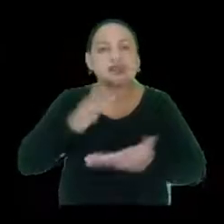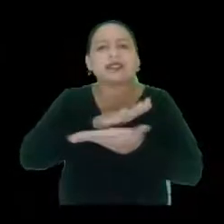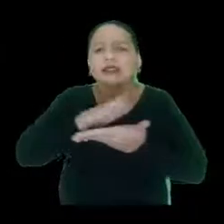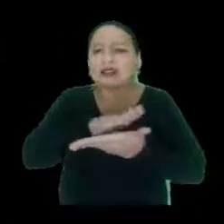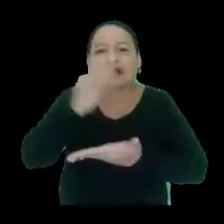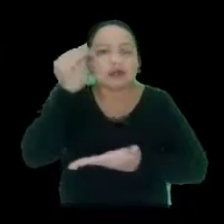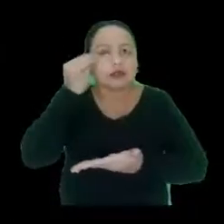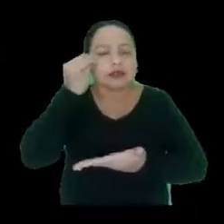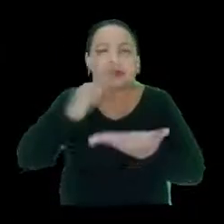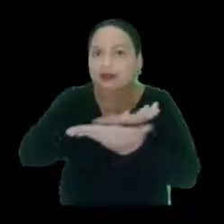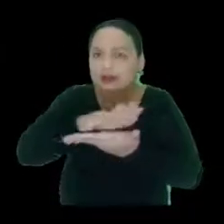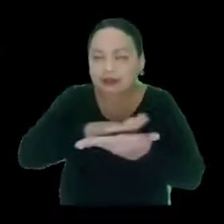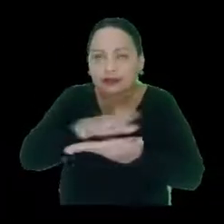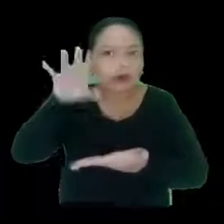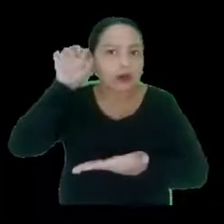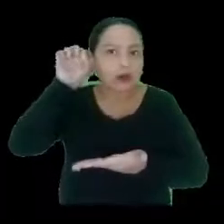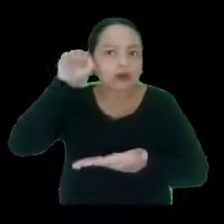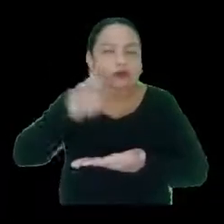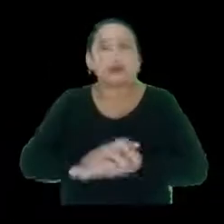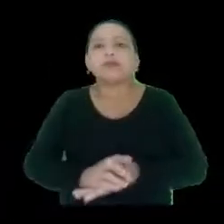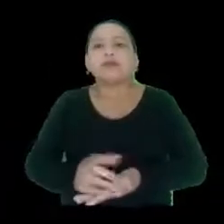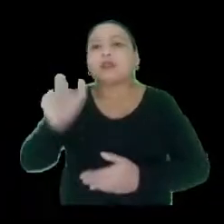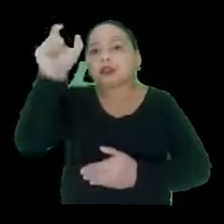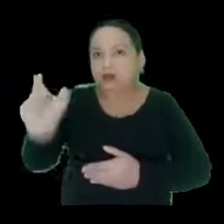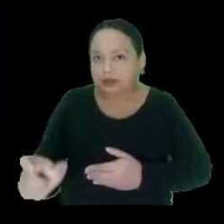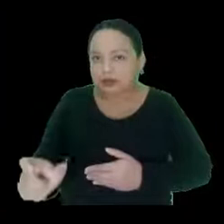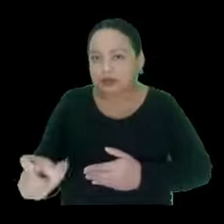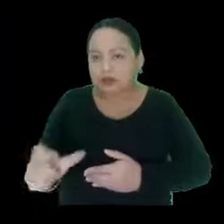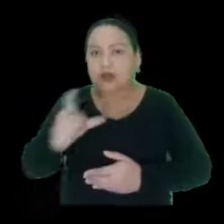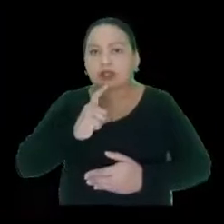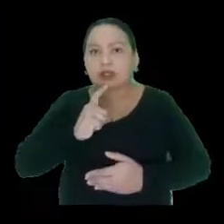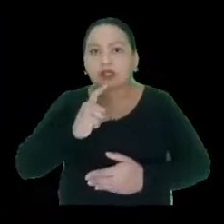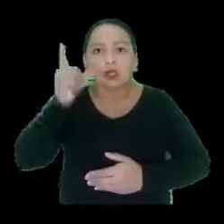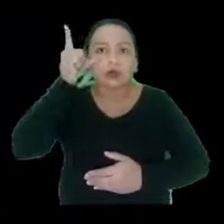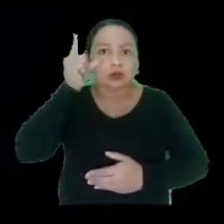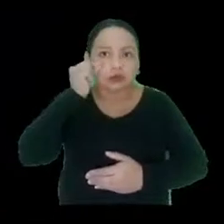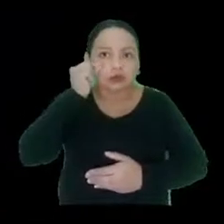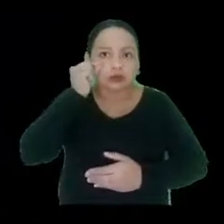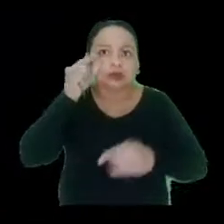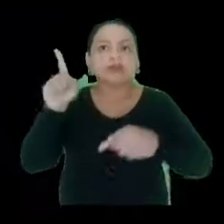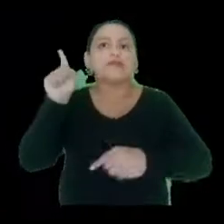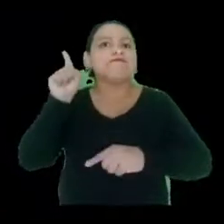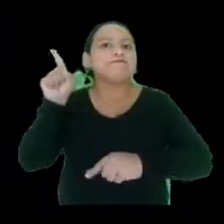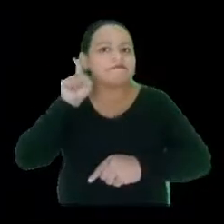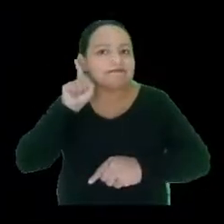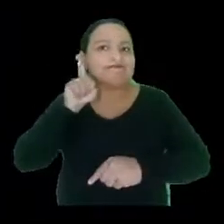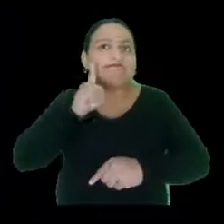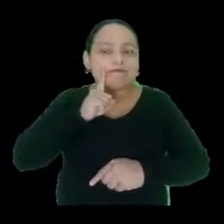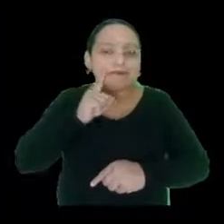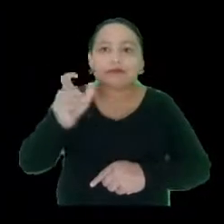resíduos, nada de visão e nada de audição, nós temos a pessoa com baixa visão e surdez,